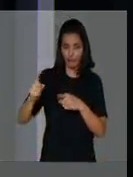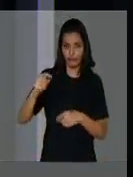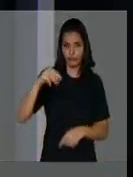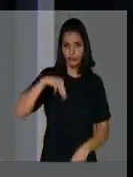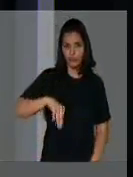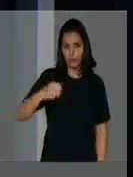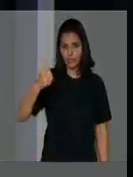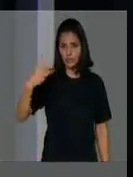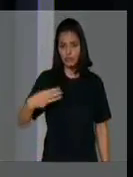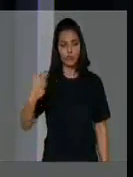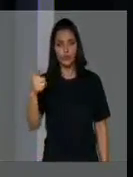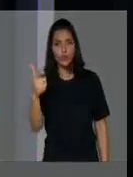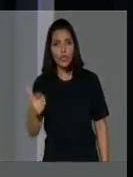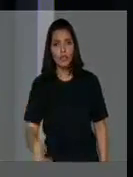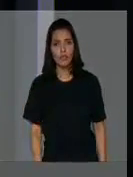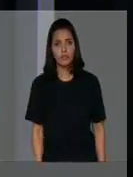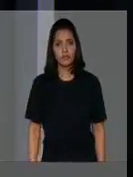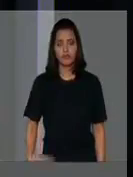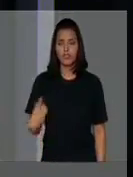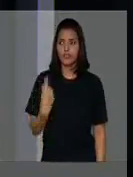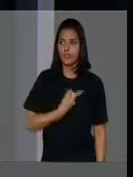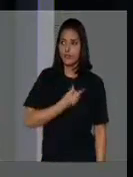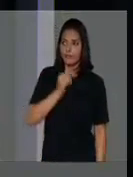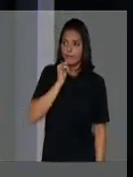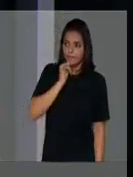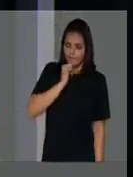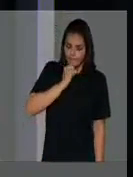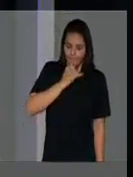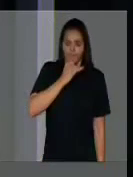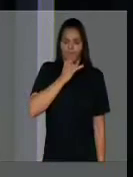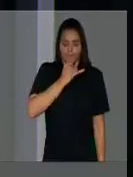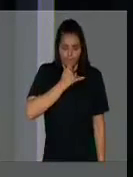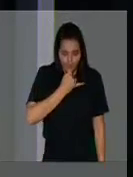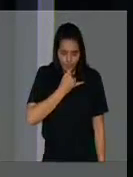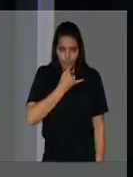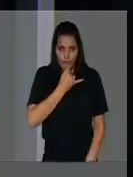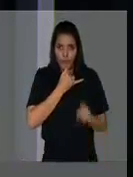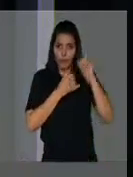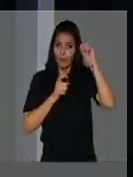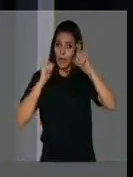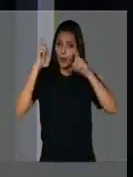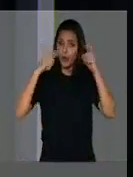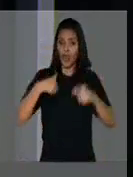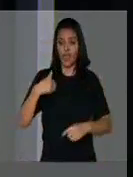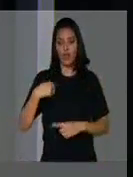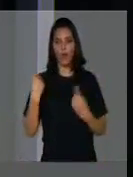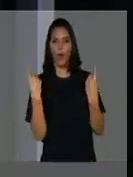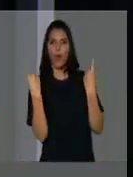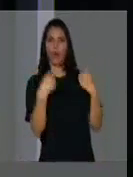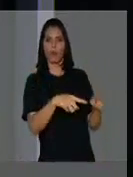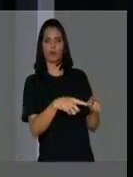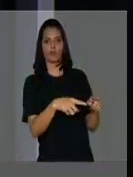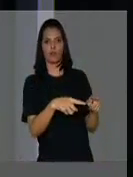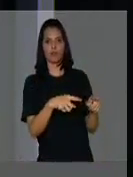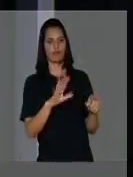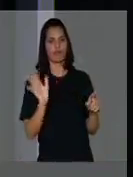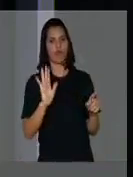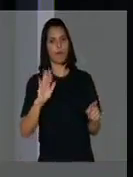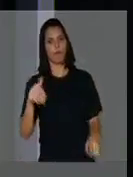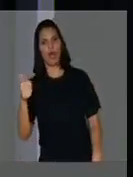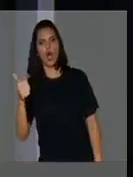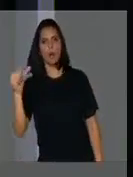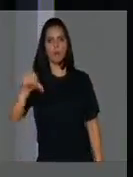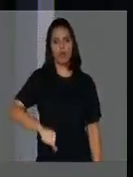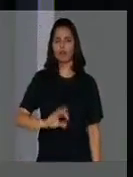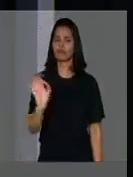entristecidos, nos deixa preocupados, apesar de ser oposição, não faço oposição do quanto pior melhor, mas